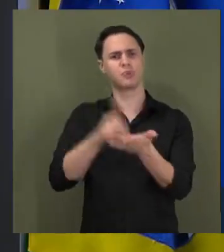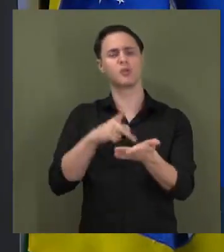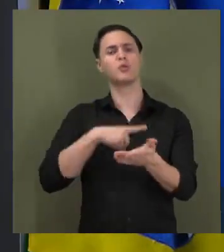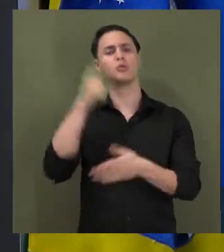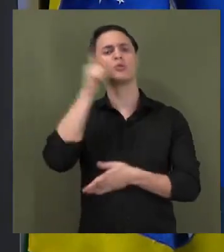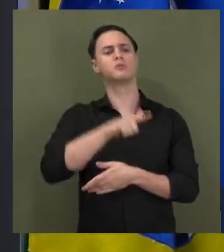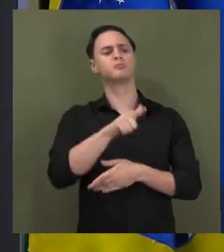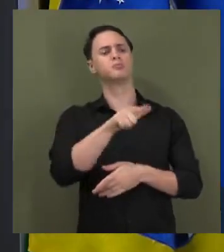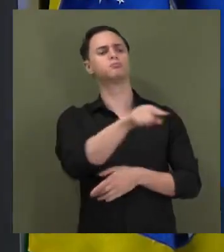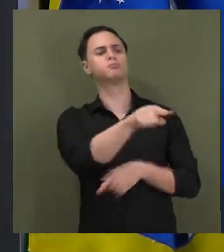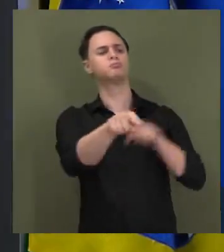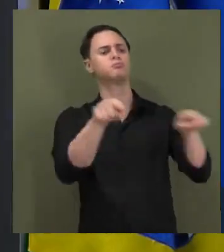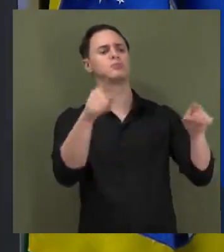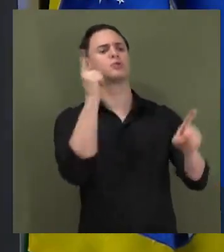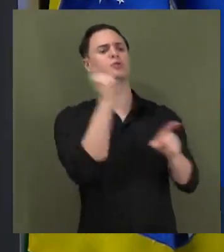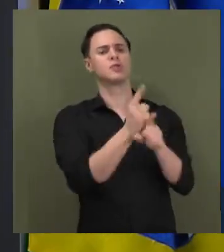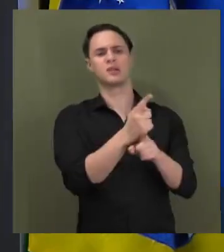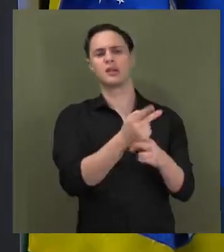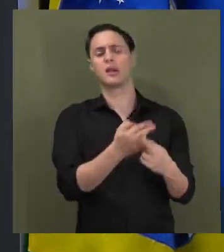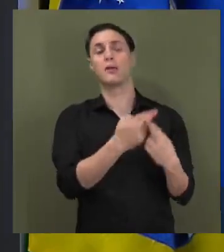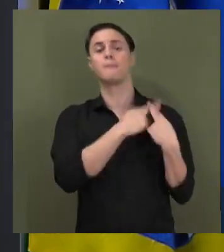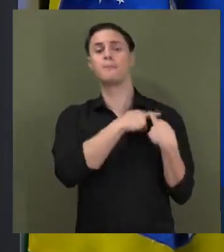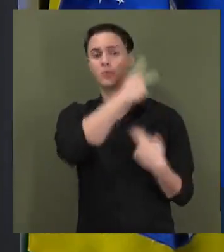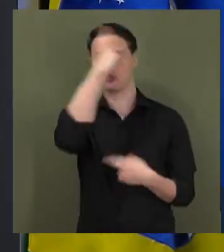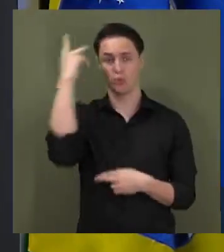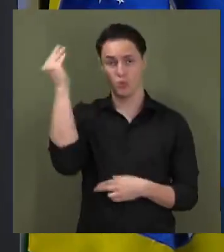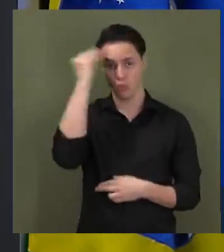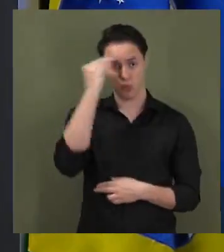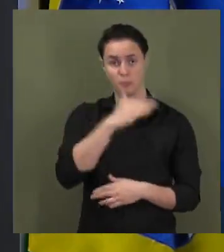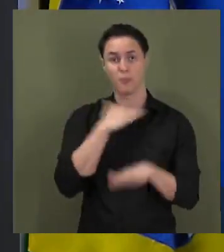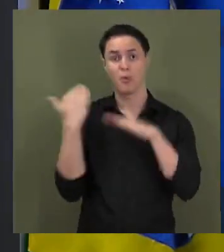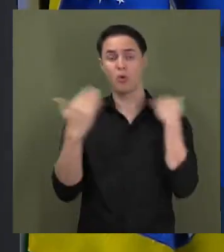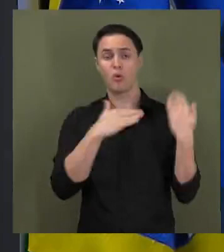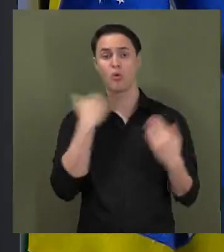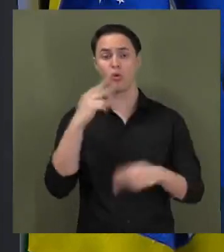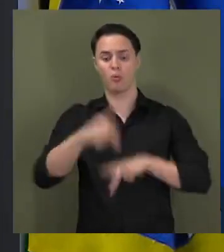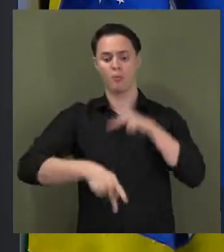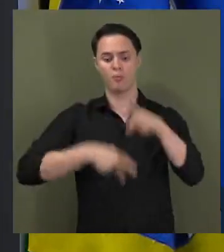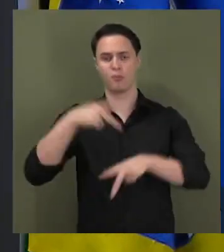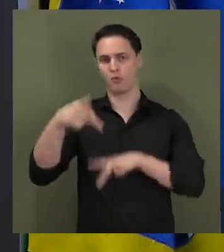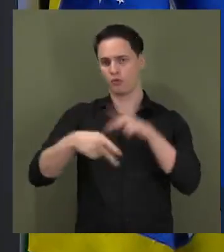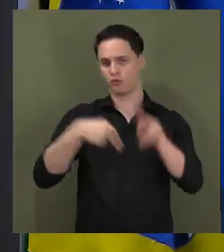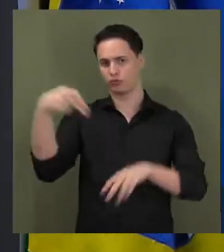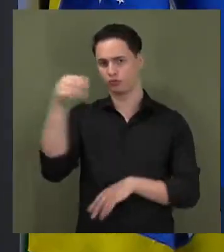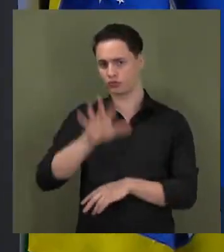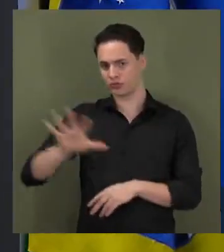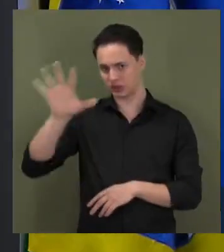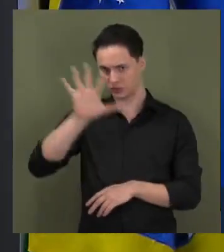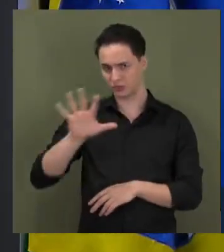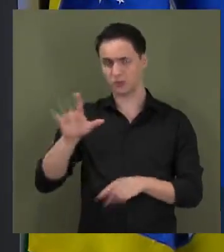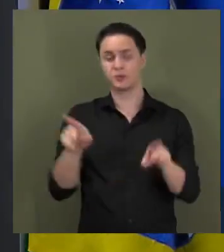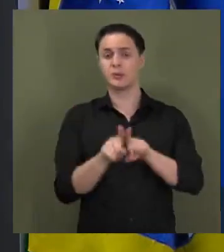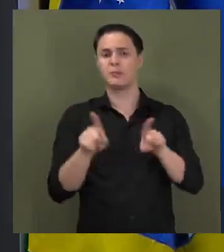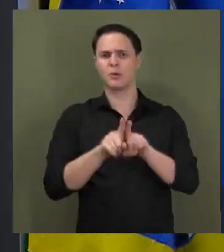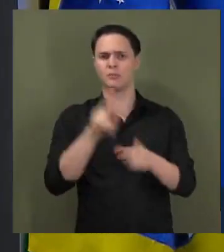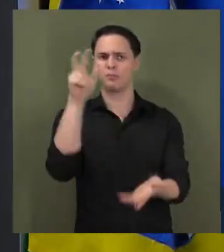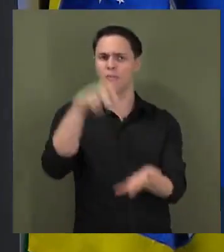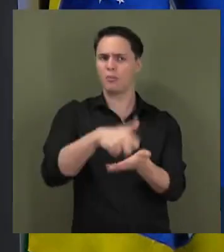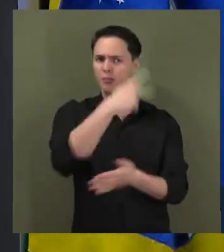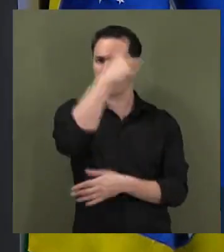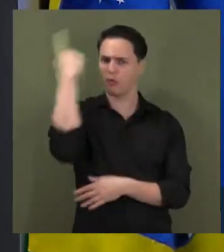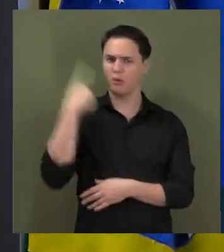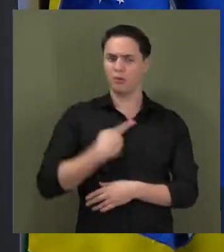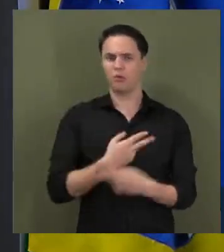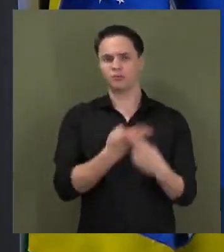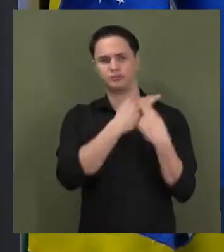responsáveis pela morte de nordestinos nesse escândalo. E também punir os responsáveis